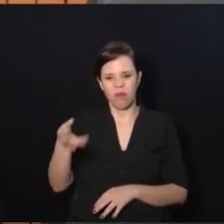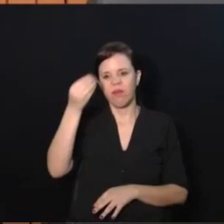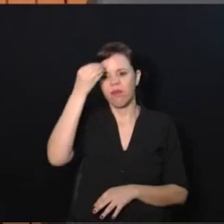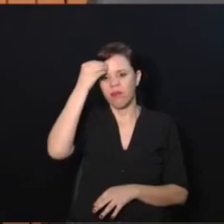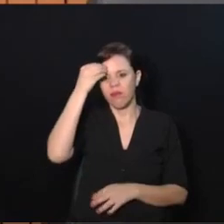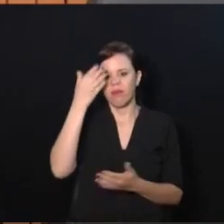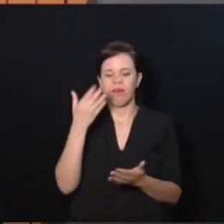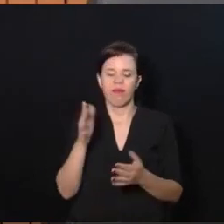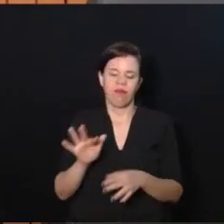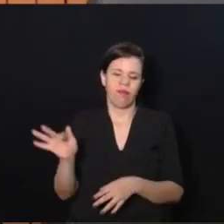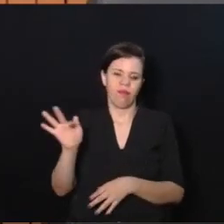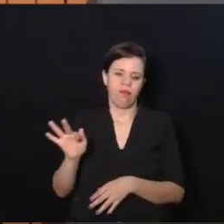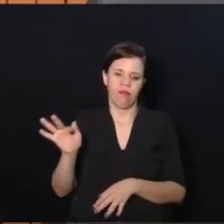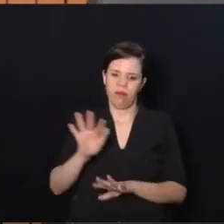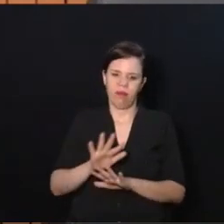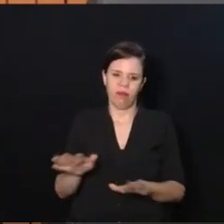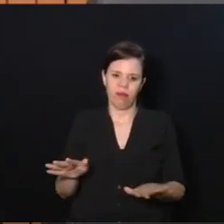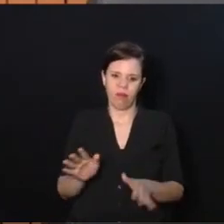faculdade.